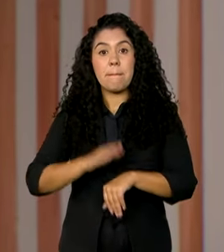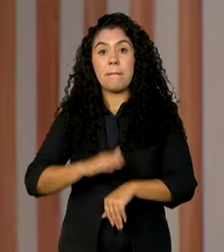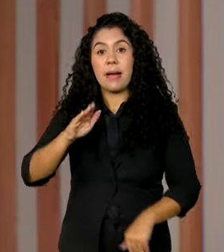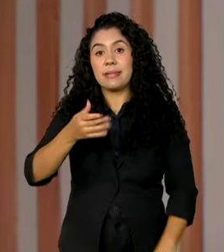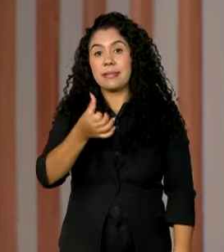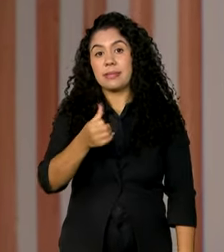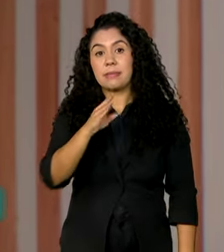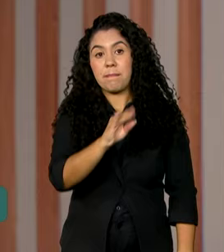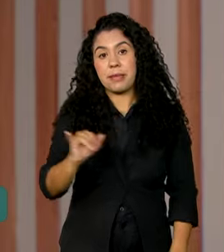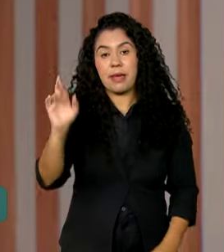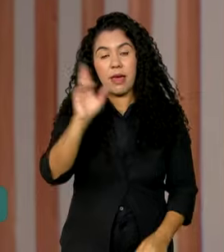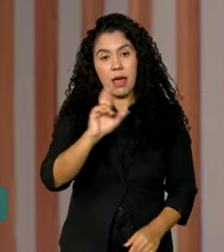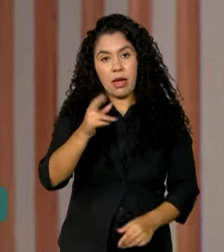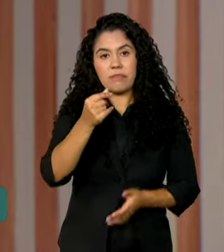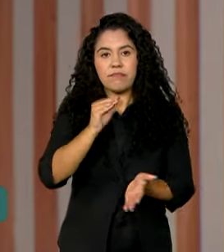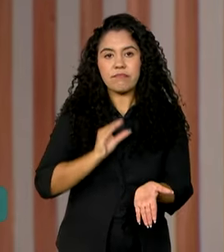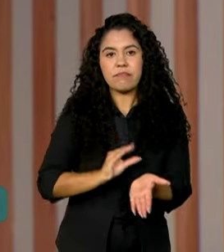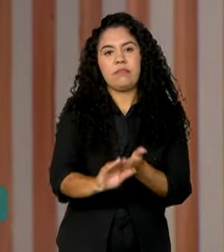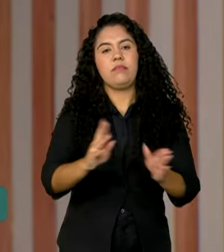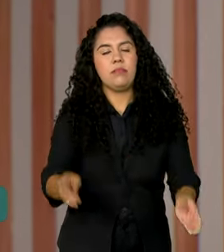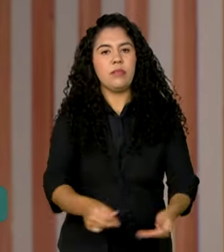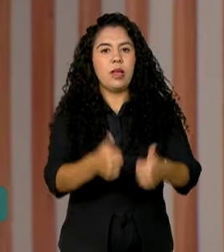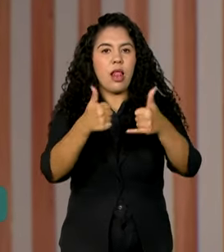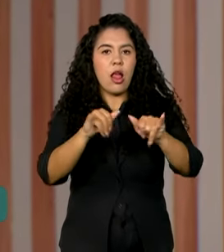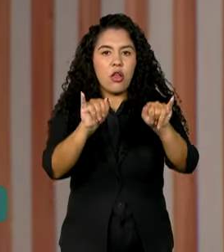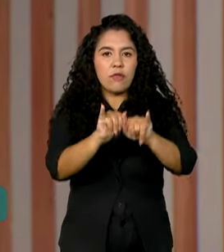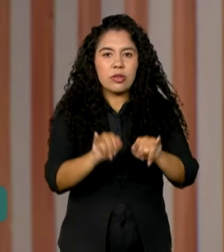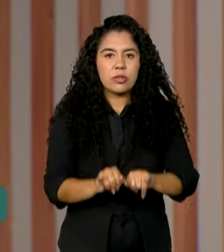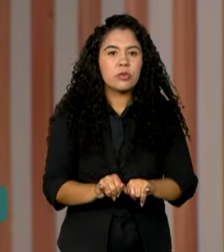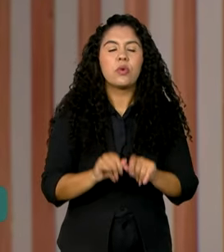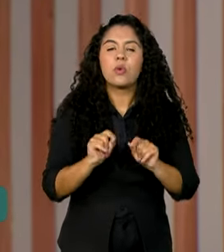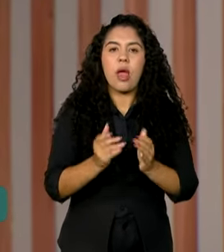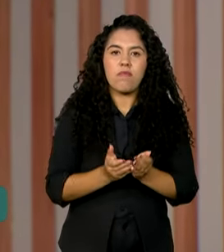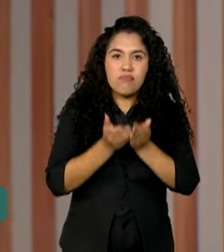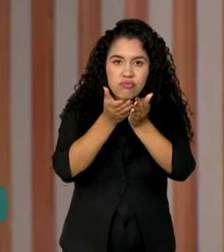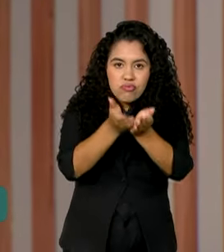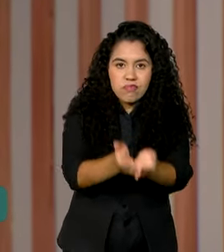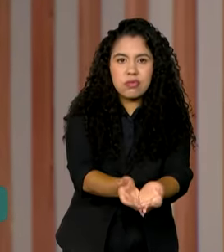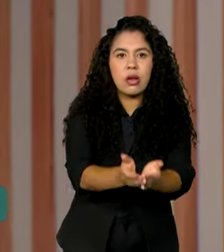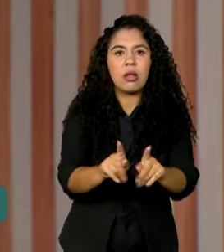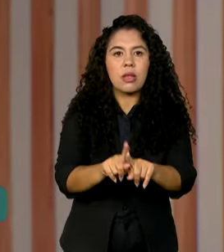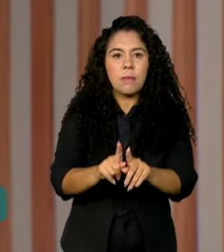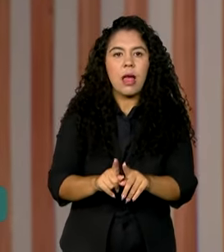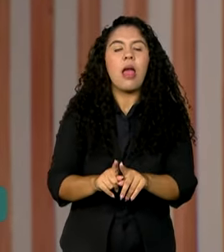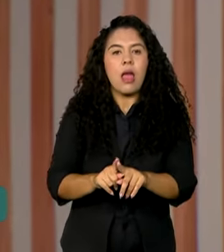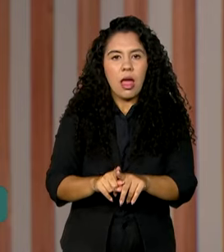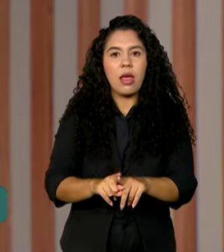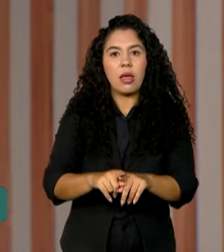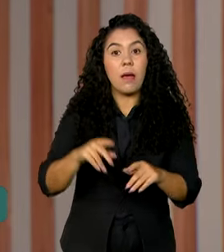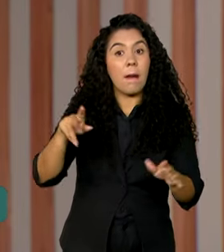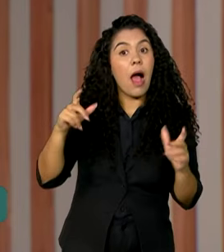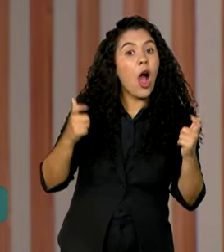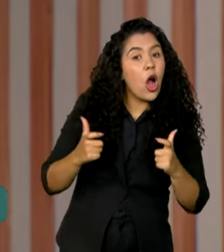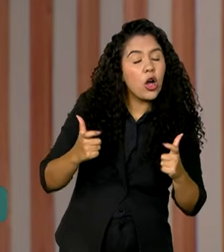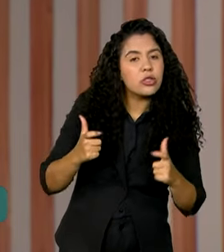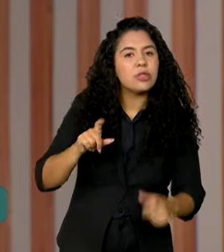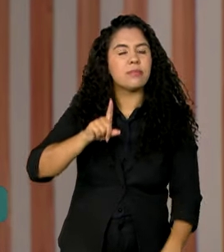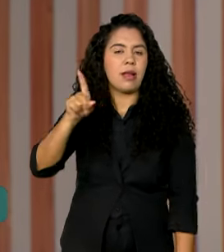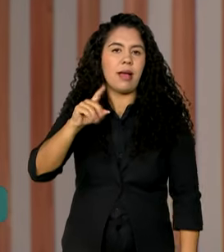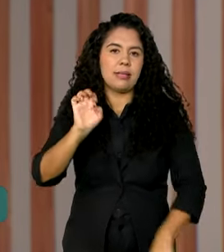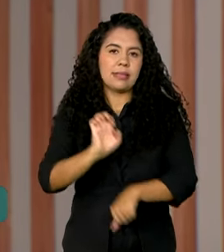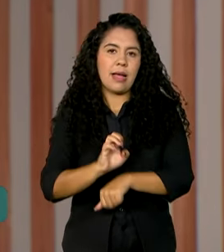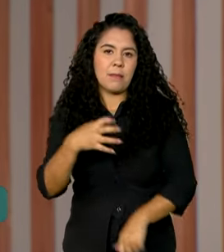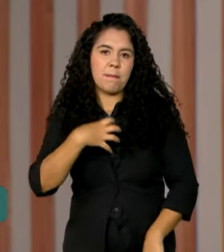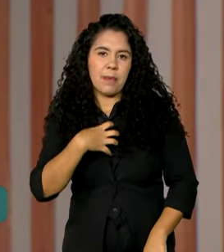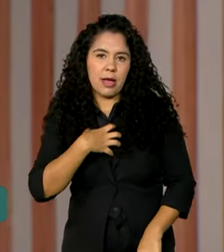de reais serão investidos na melhoria da infraestrutura de portos, hidrovias e da aviação na Bahia. Os recursos são do